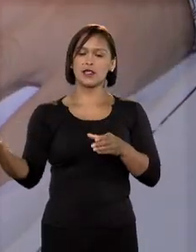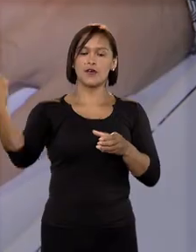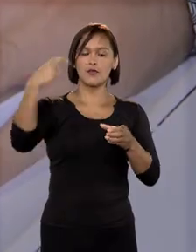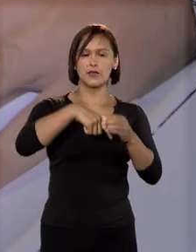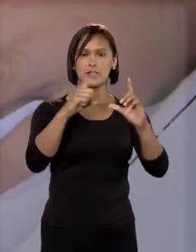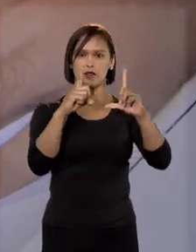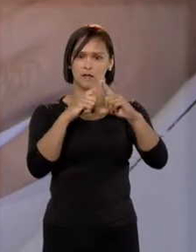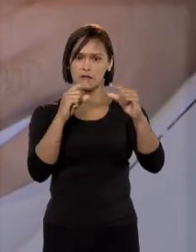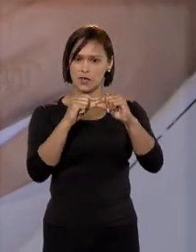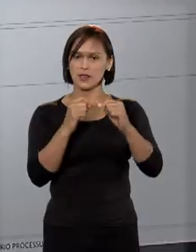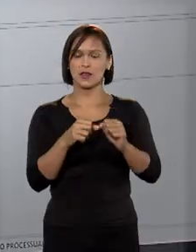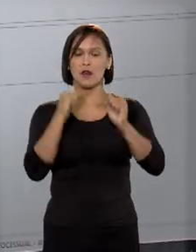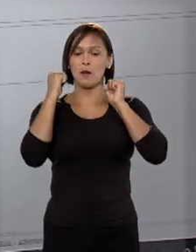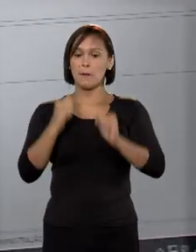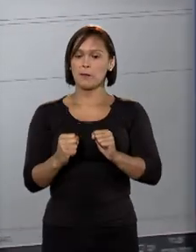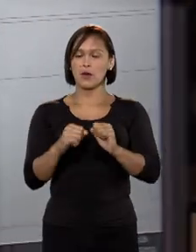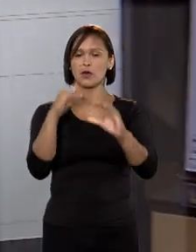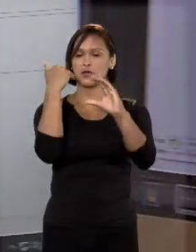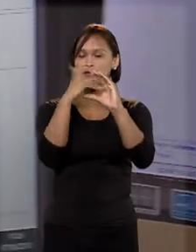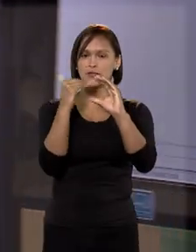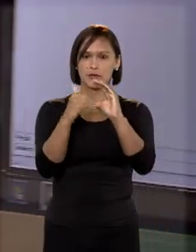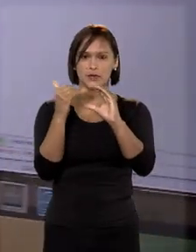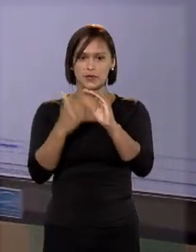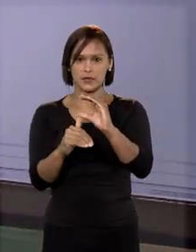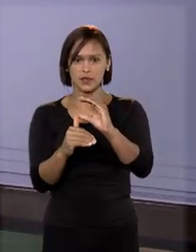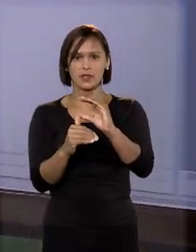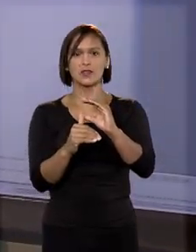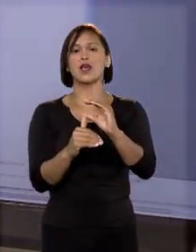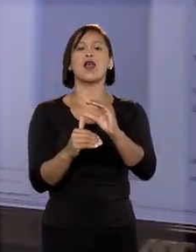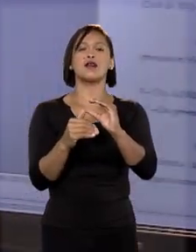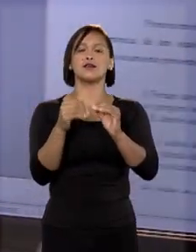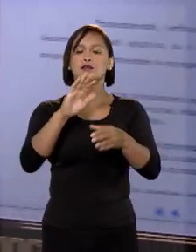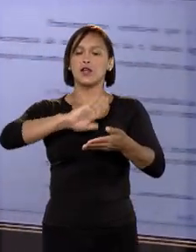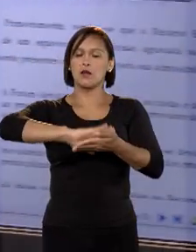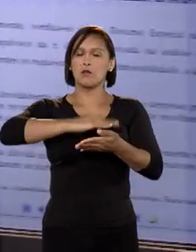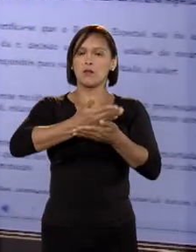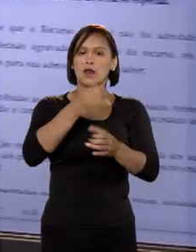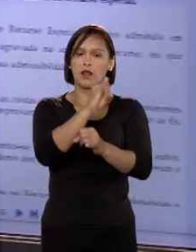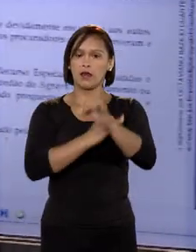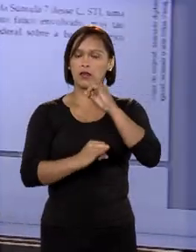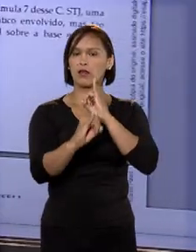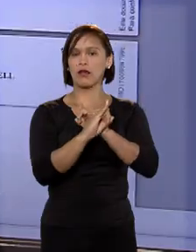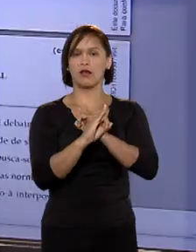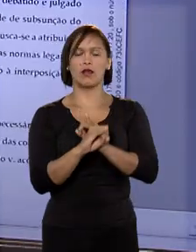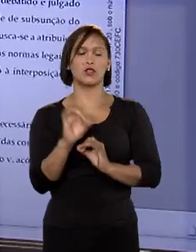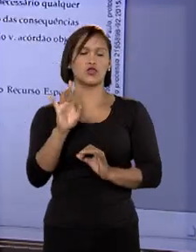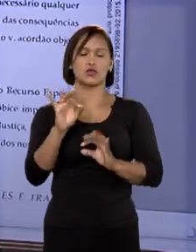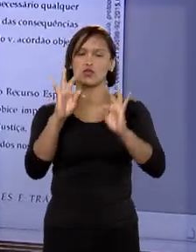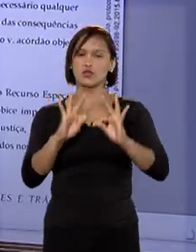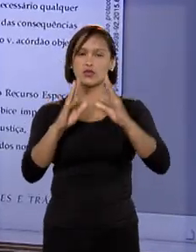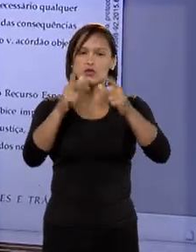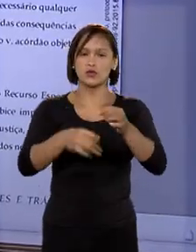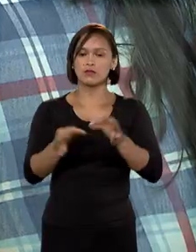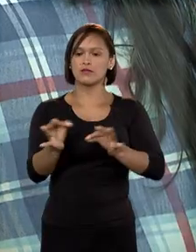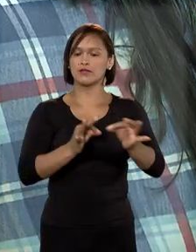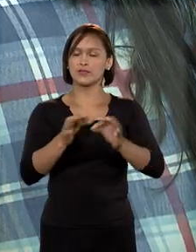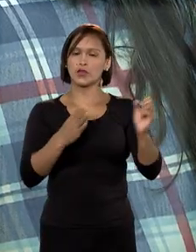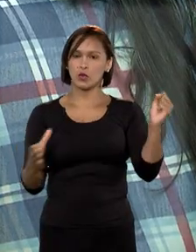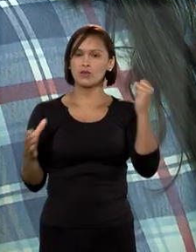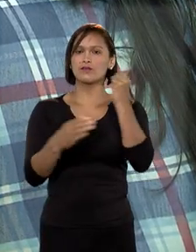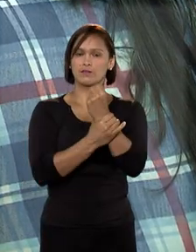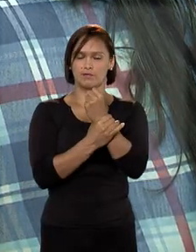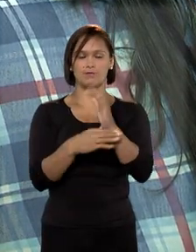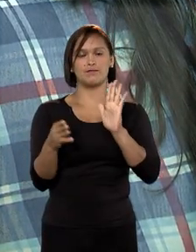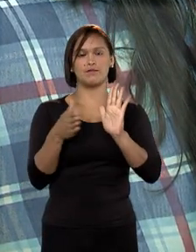uma ação ou recurso. Os casos são enviados ao STJ em formato eletrônico. E tudo é feito pela internet, com